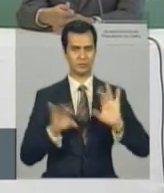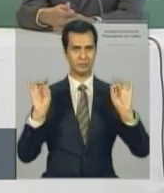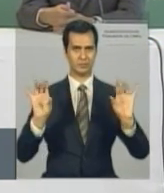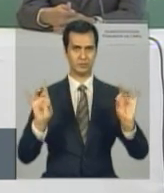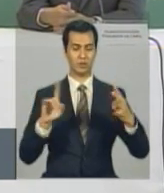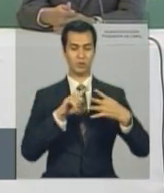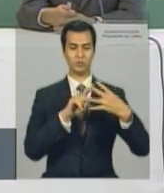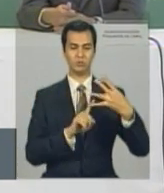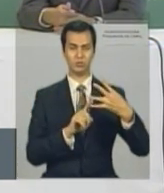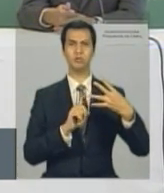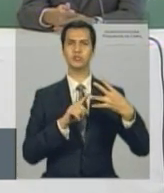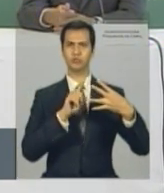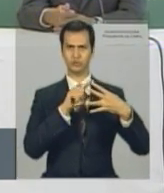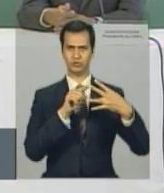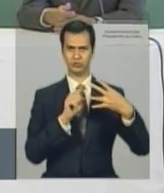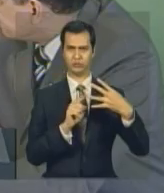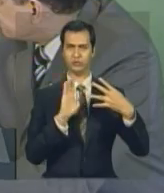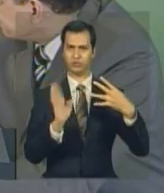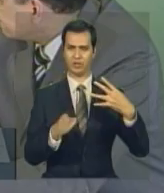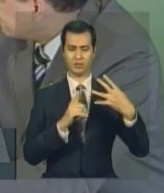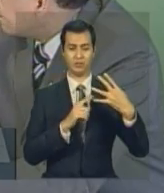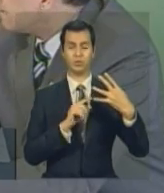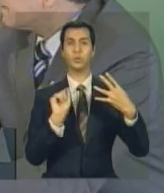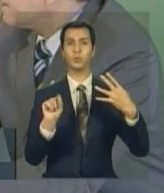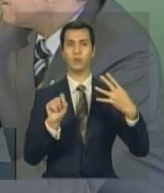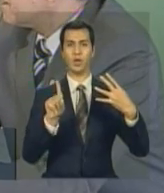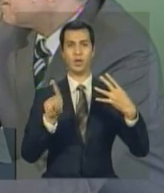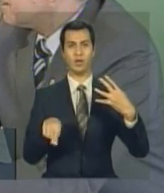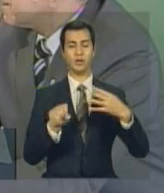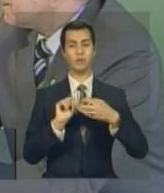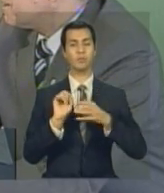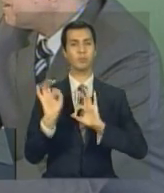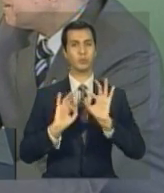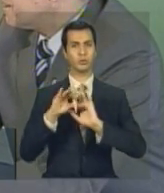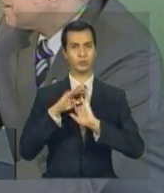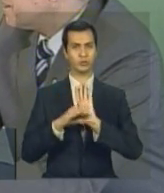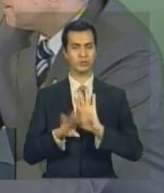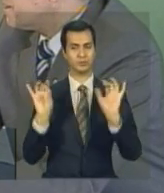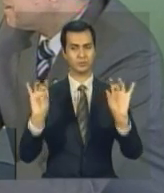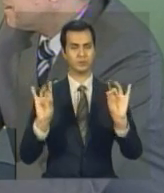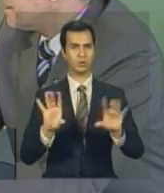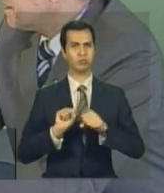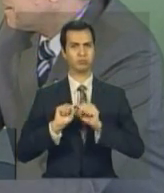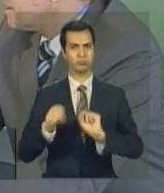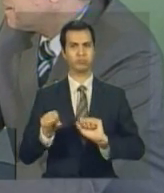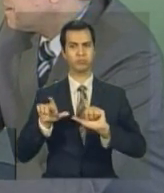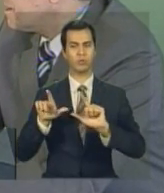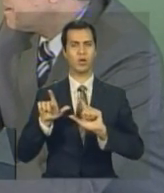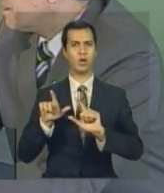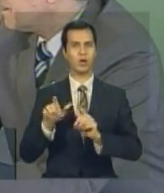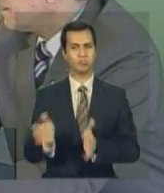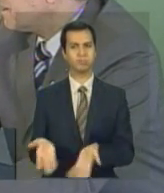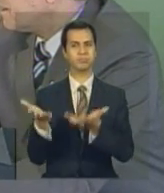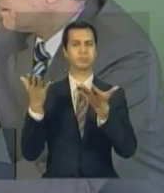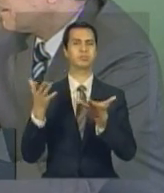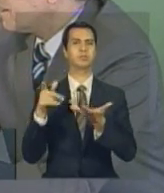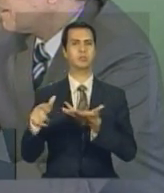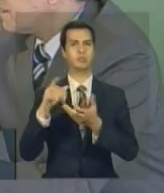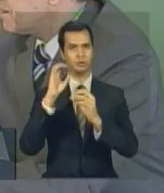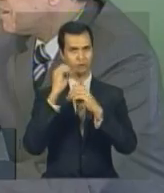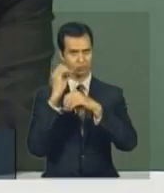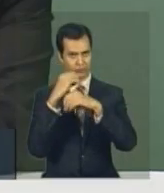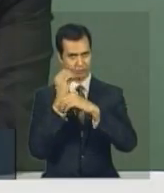de formação de engenheiro no país. Esses quatro programas têm um foco na área tecnológica. que isso vai marcar